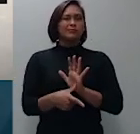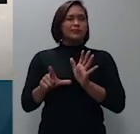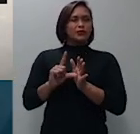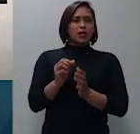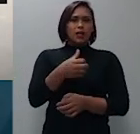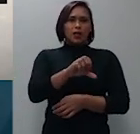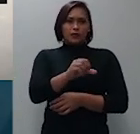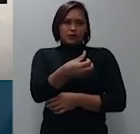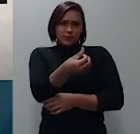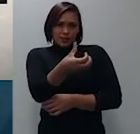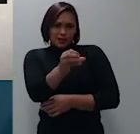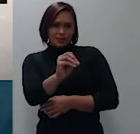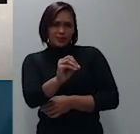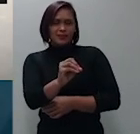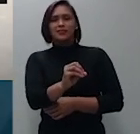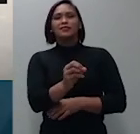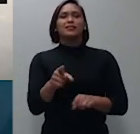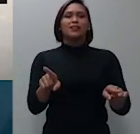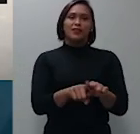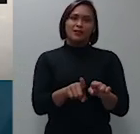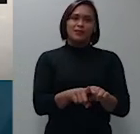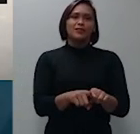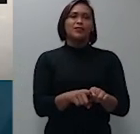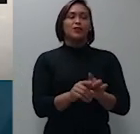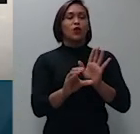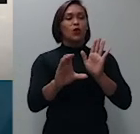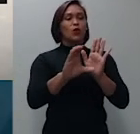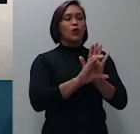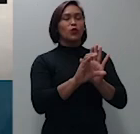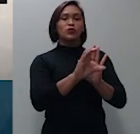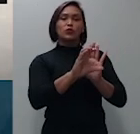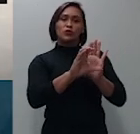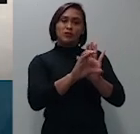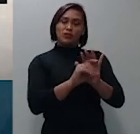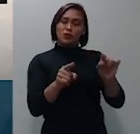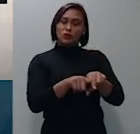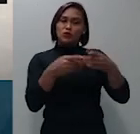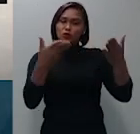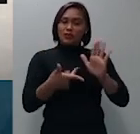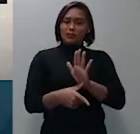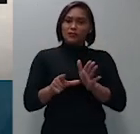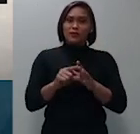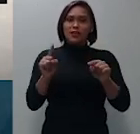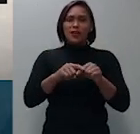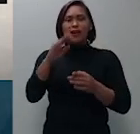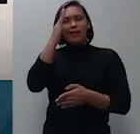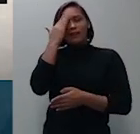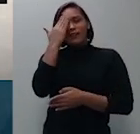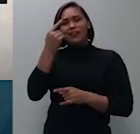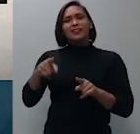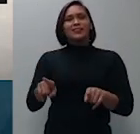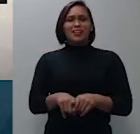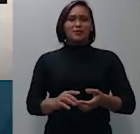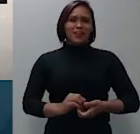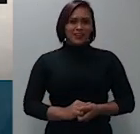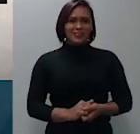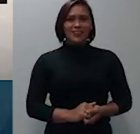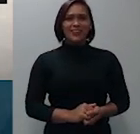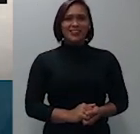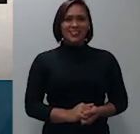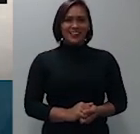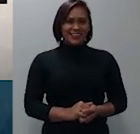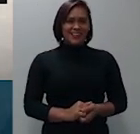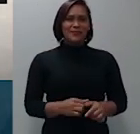outrora Código Civil já revogado, considerando-se que em mora o devedor desde o